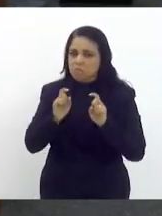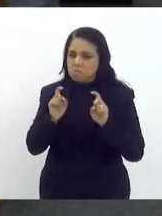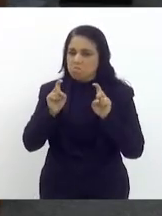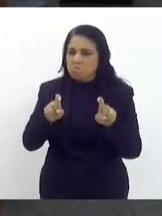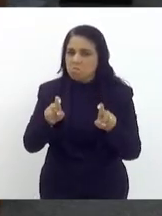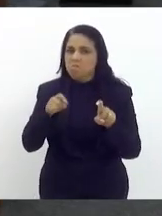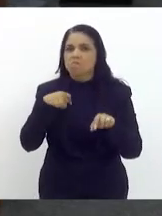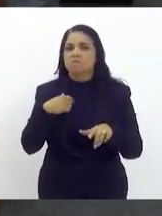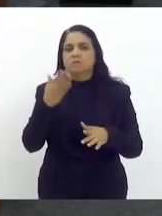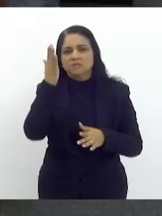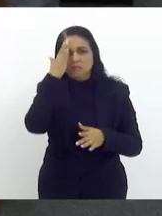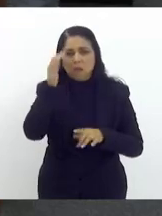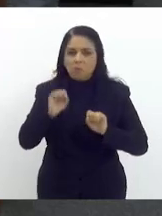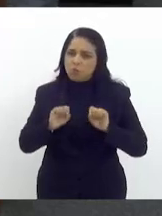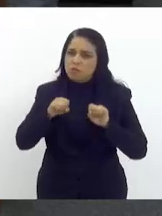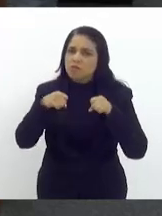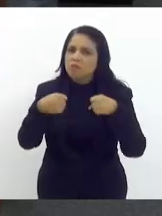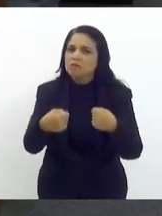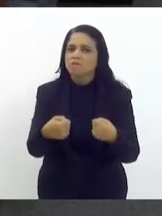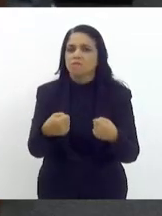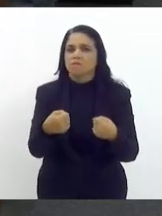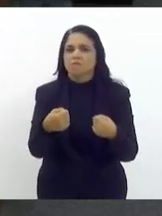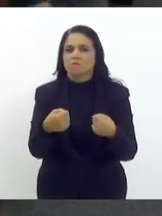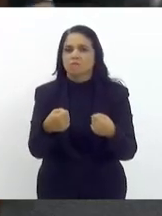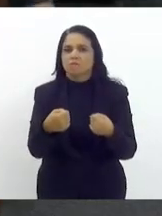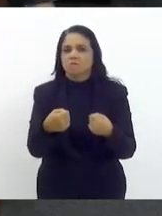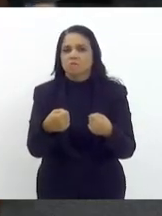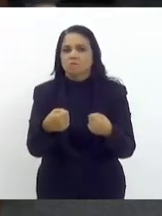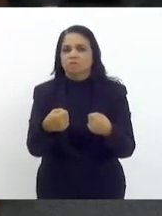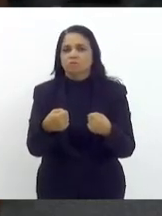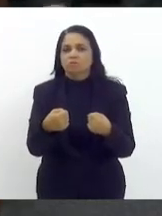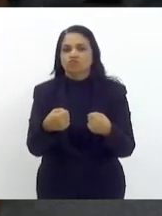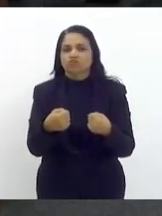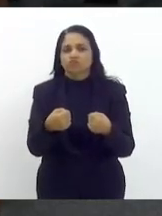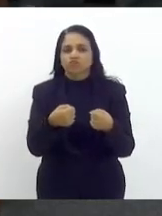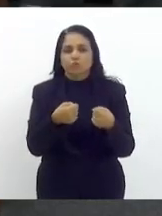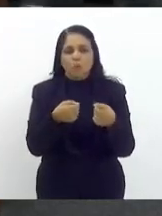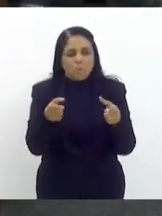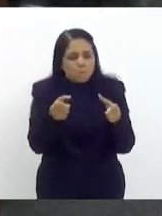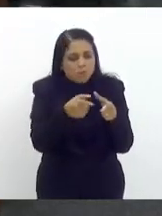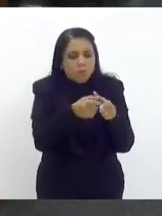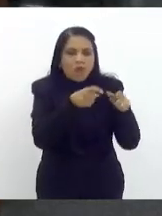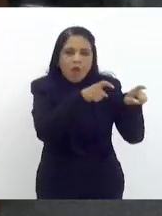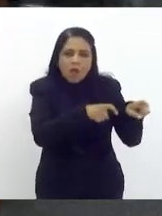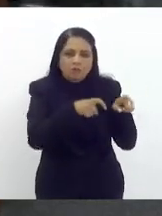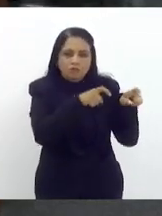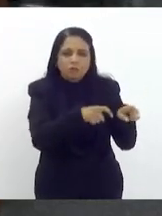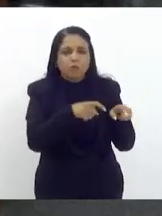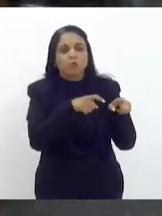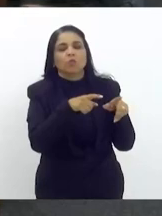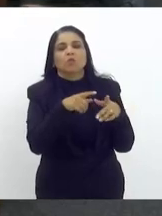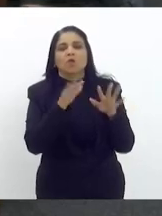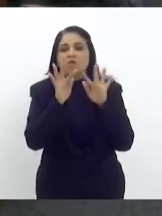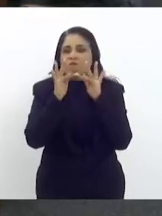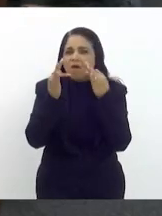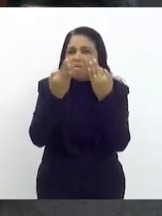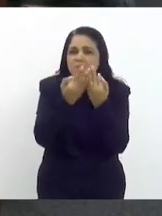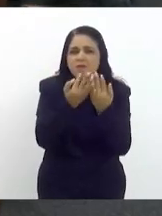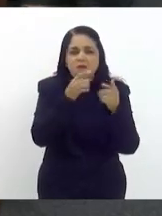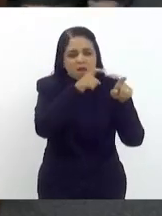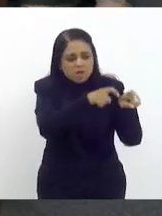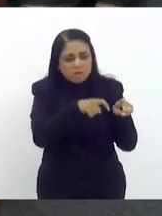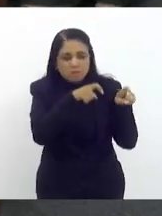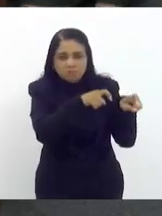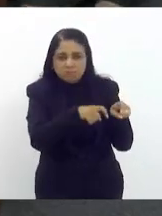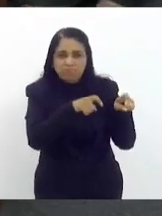bandeira é uma bandeira da pequeno agricultor da agricultura familiar enfim e